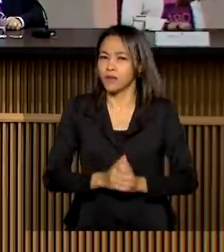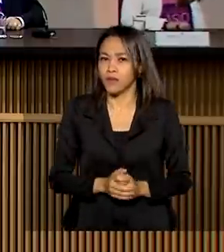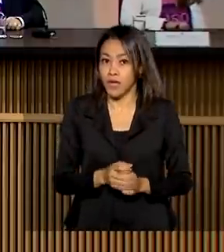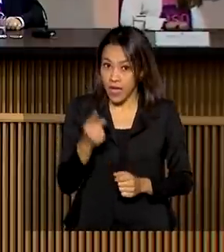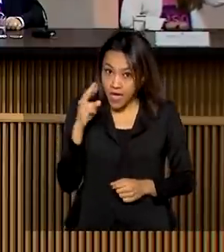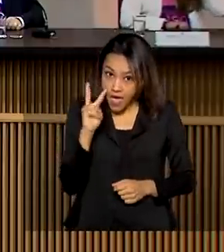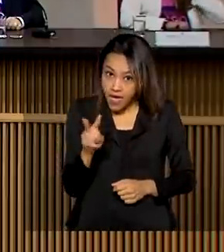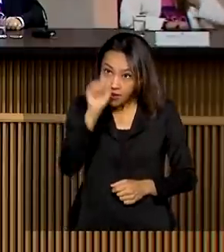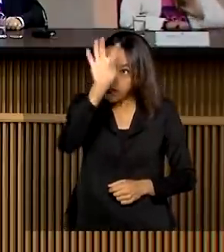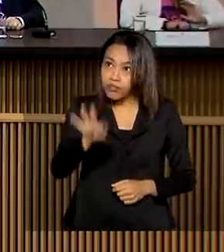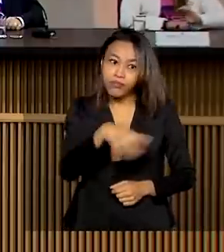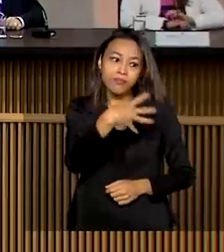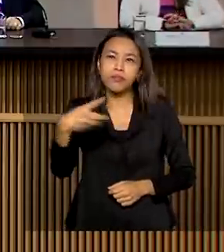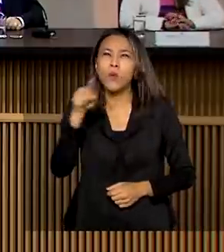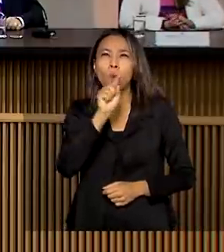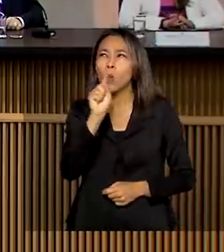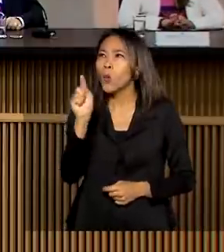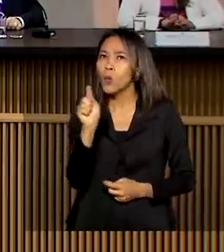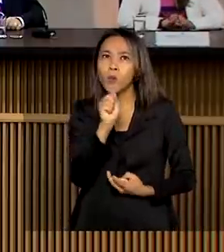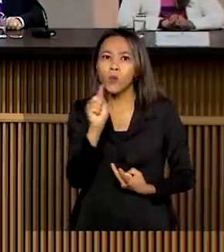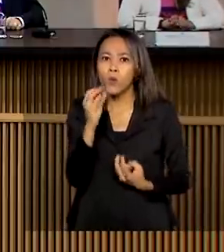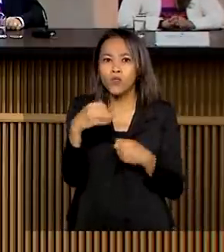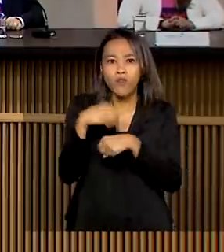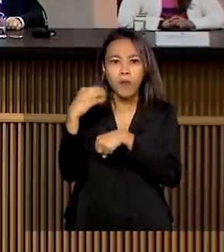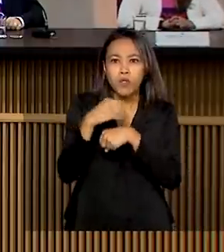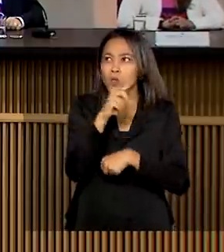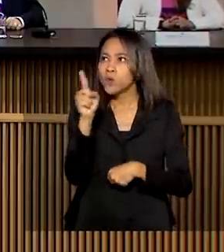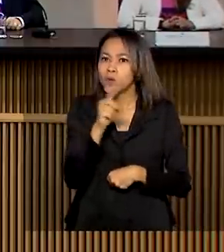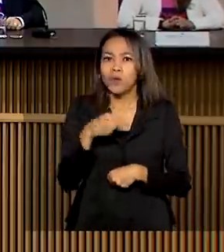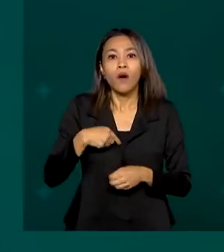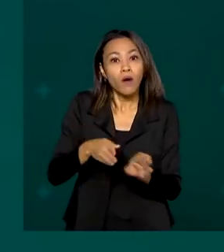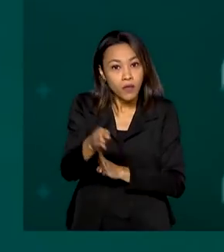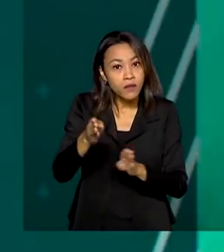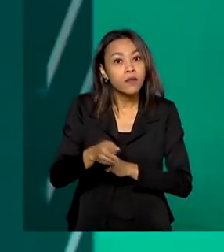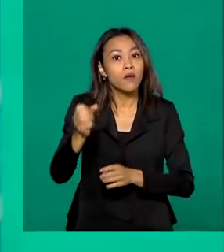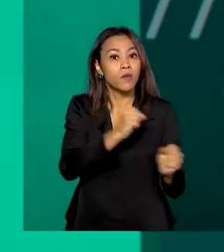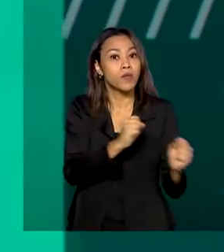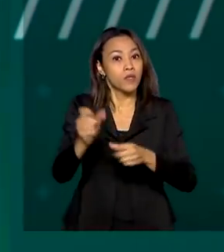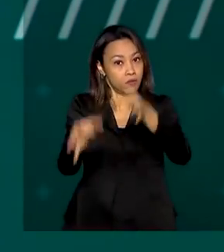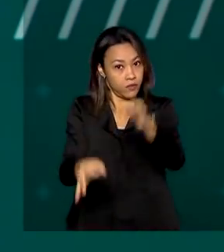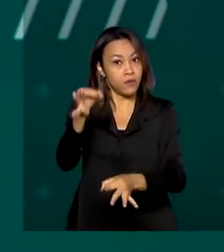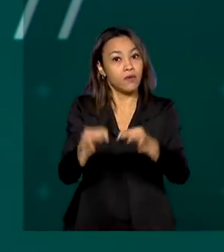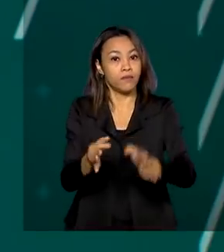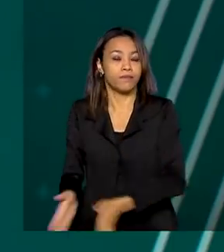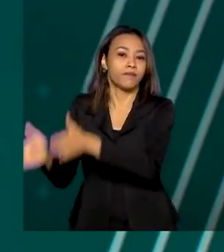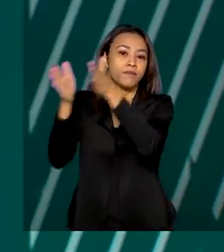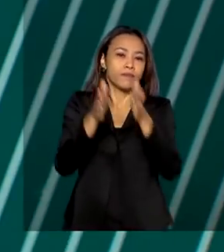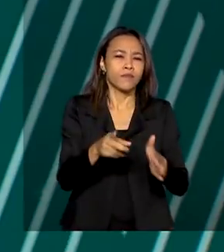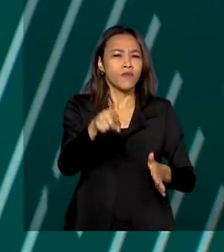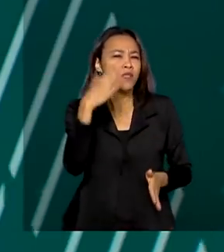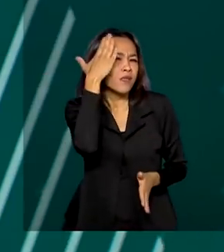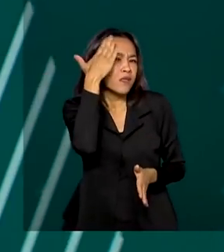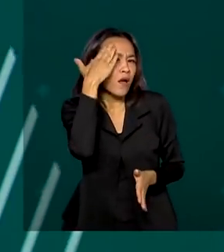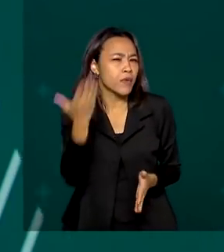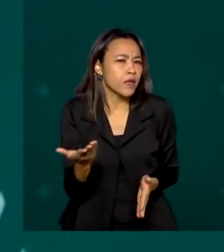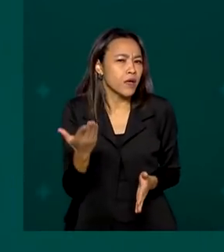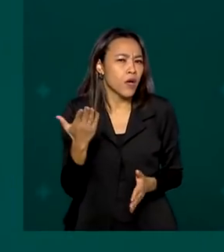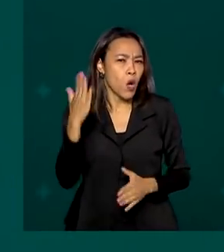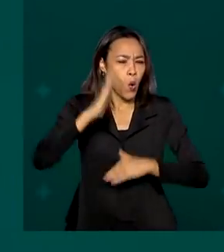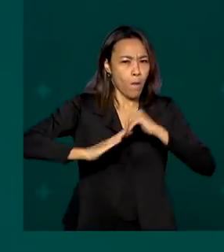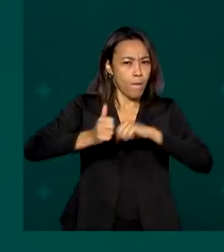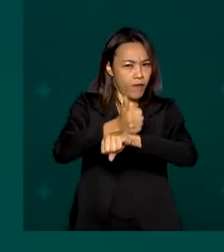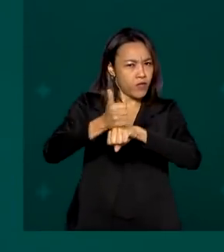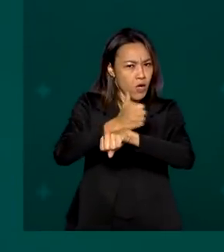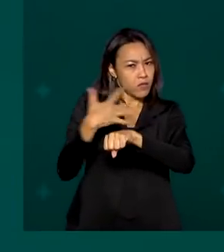painel vem também para direcionar o judiciário. E você sabia que quando um profissional de saúde